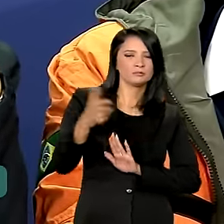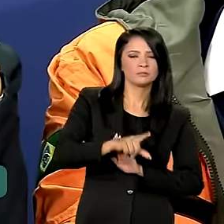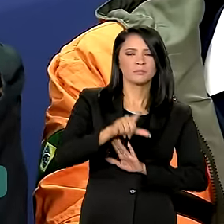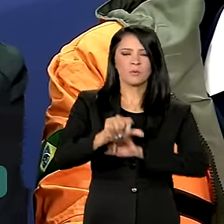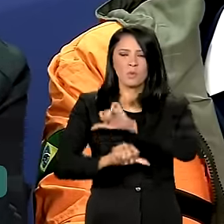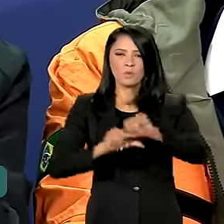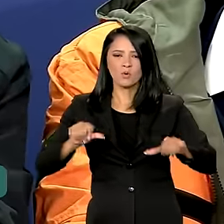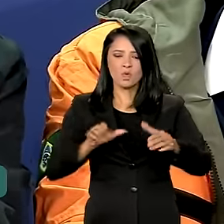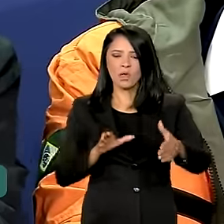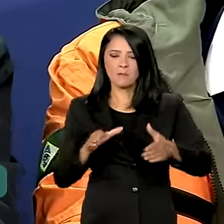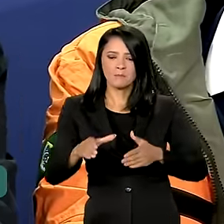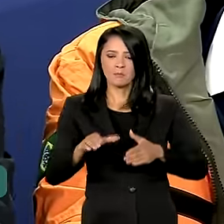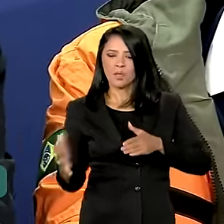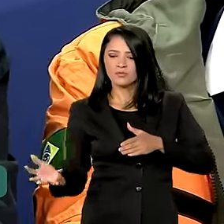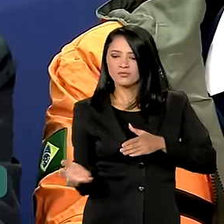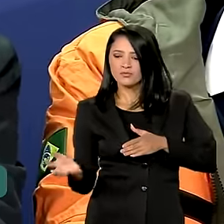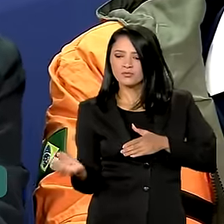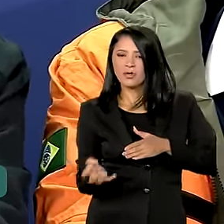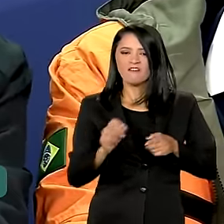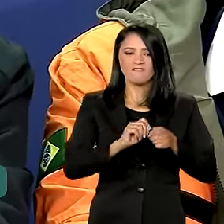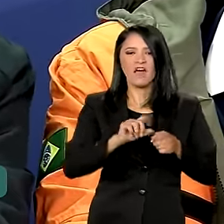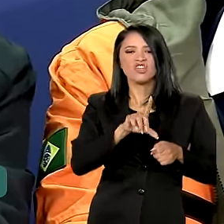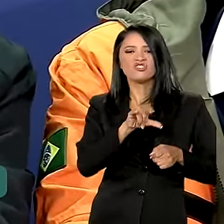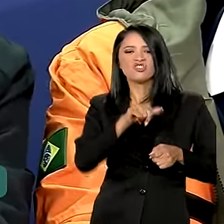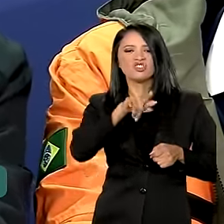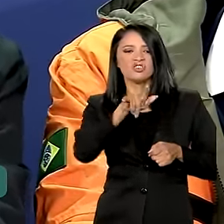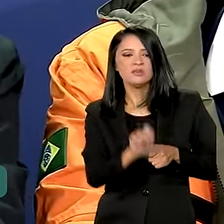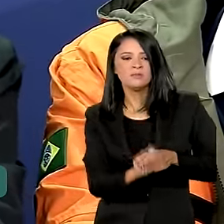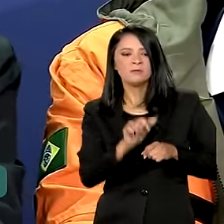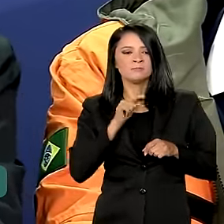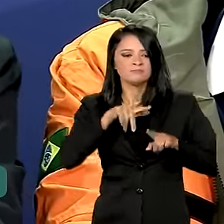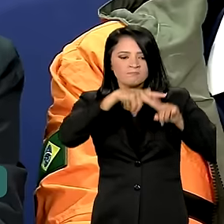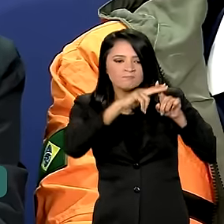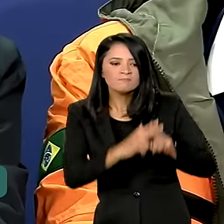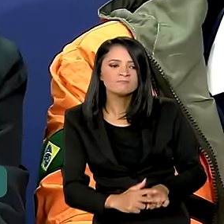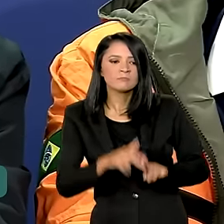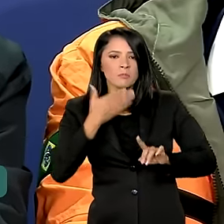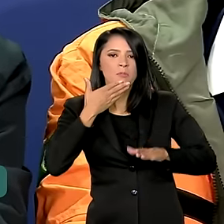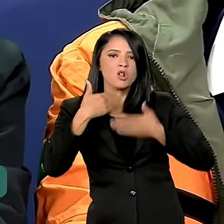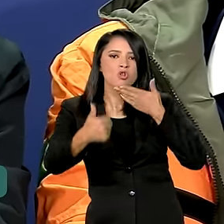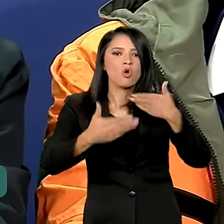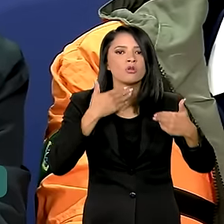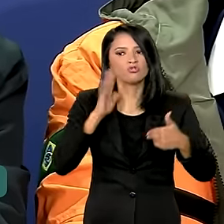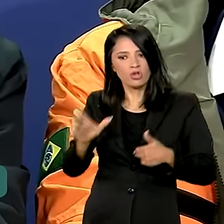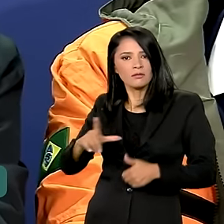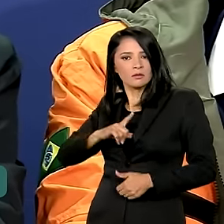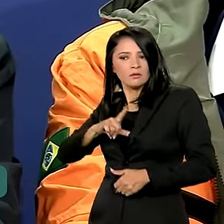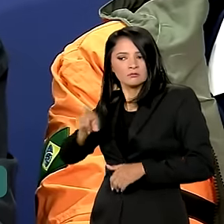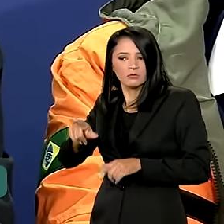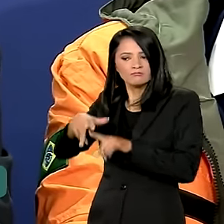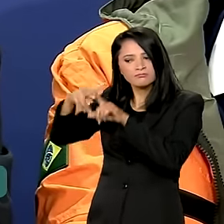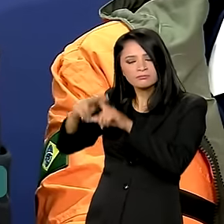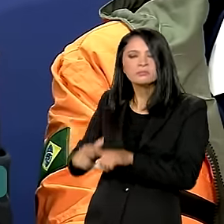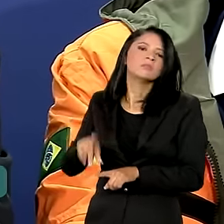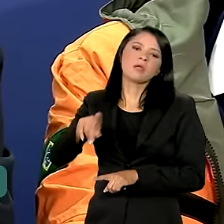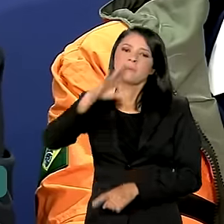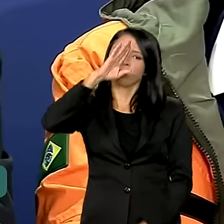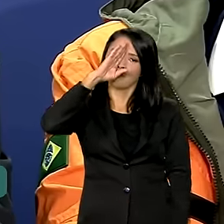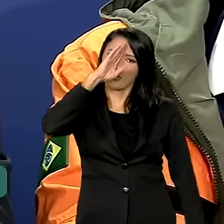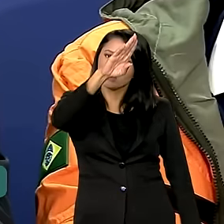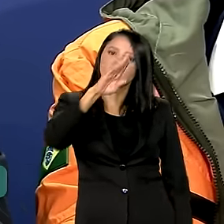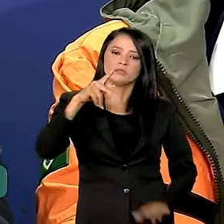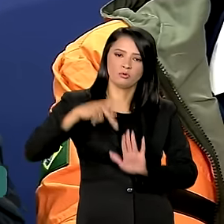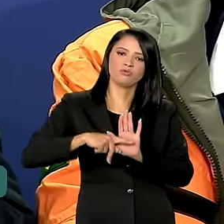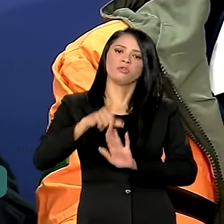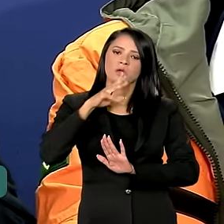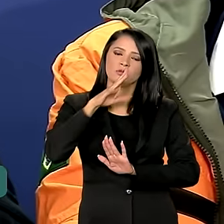bombas, refaz diques, ou seja, atualiza, requalifica o que existe, esses terão prioridades para a gente